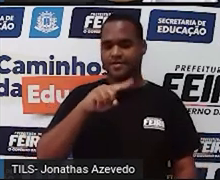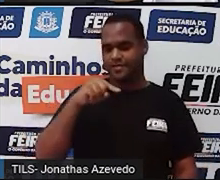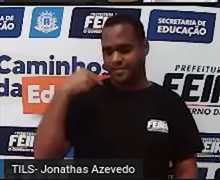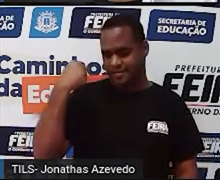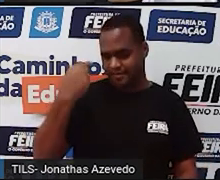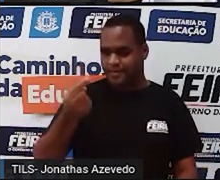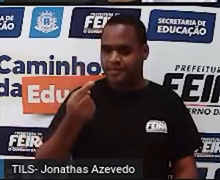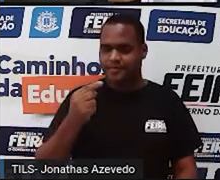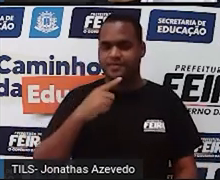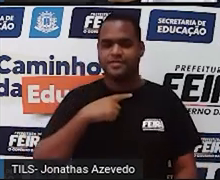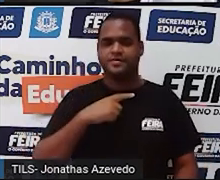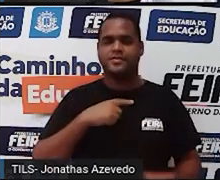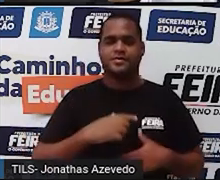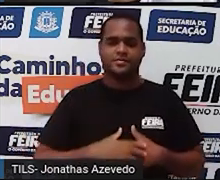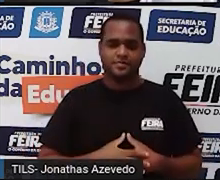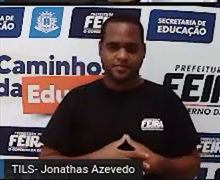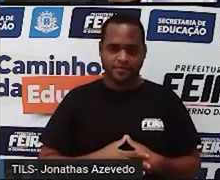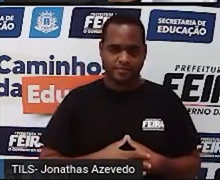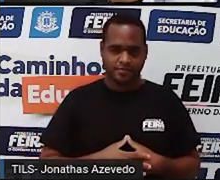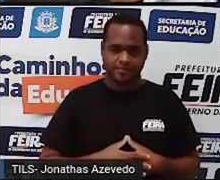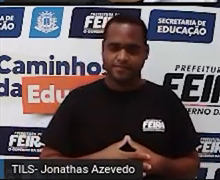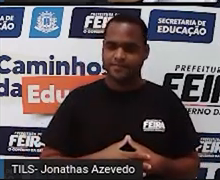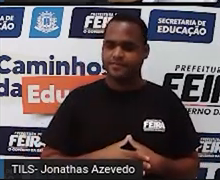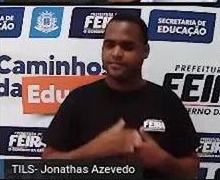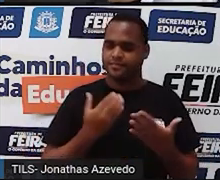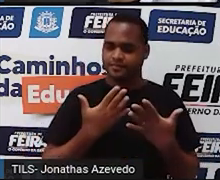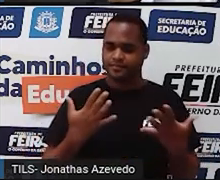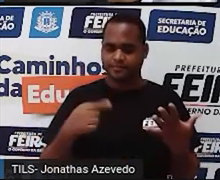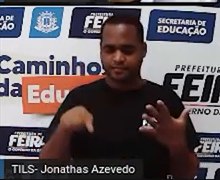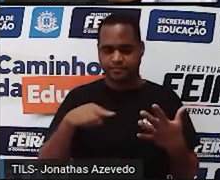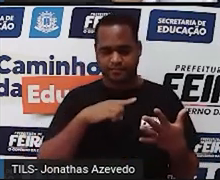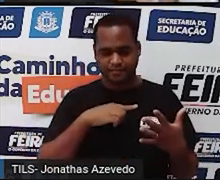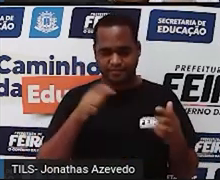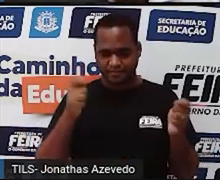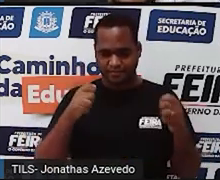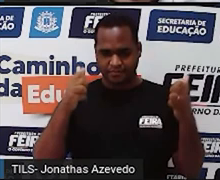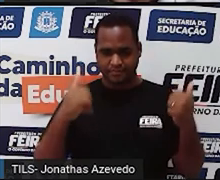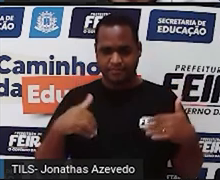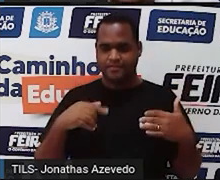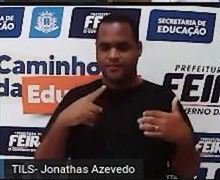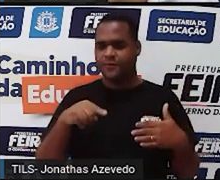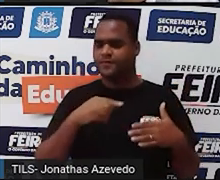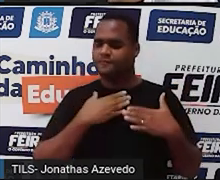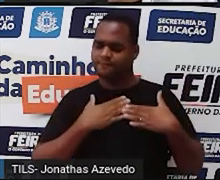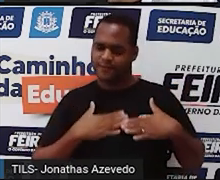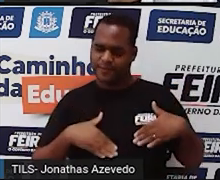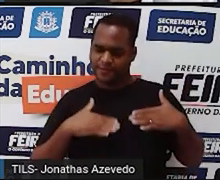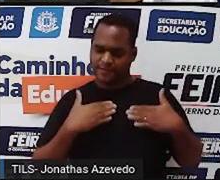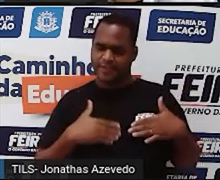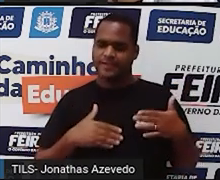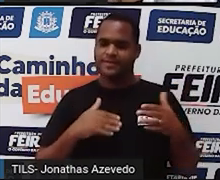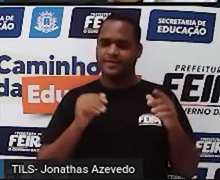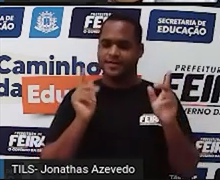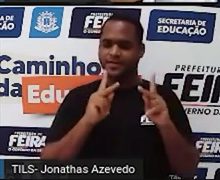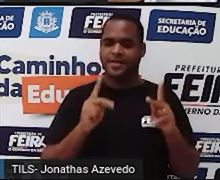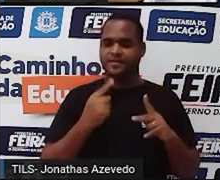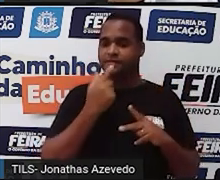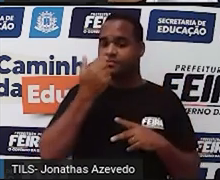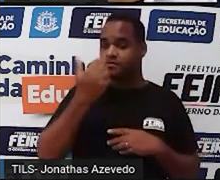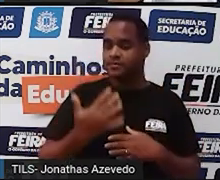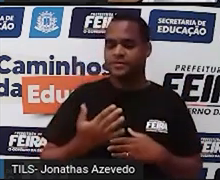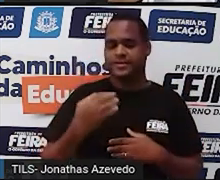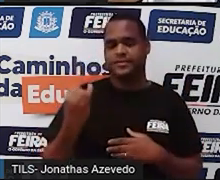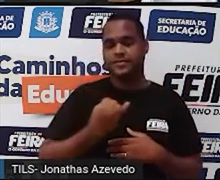por uma próxima aula. Tá bom? Então a gente vai ficar por aqui, vamos, claro, falar o nosso